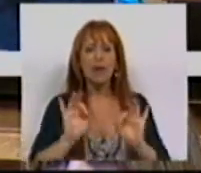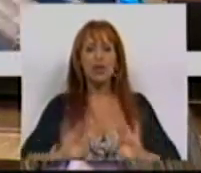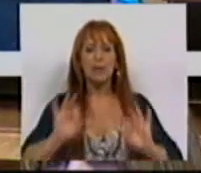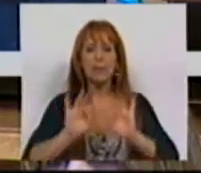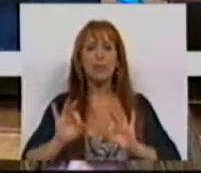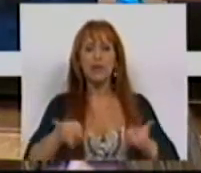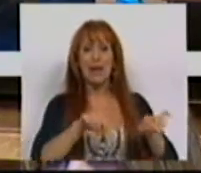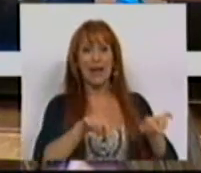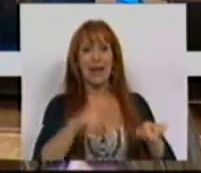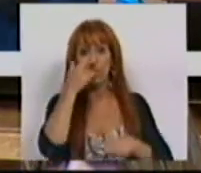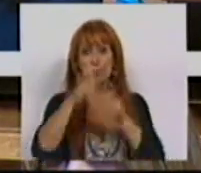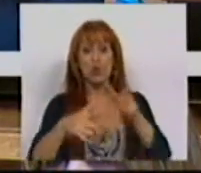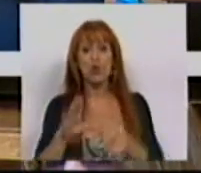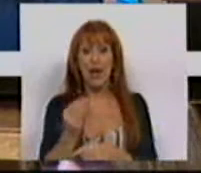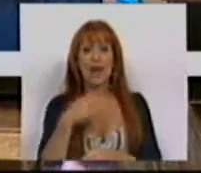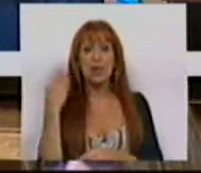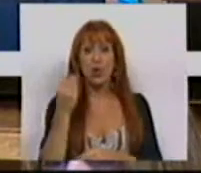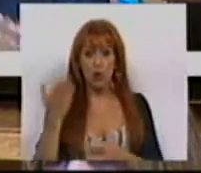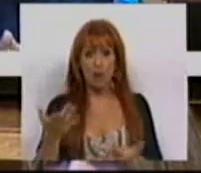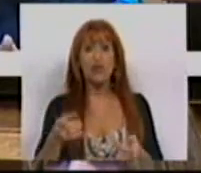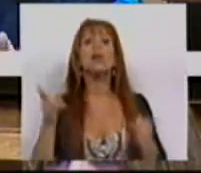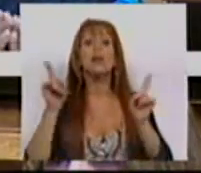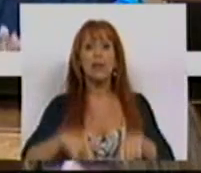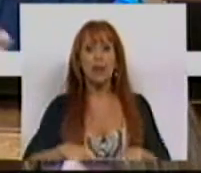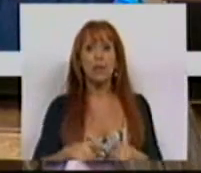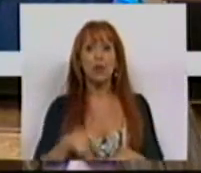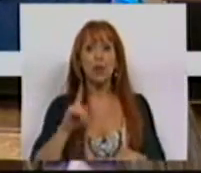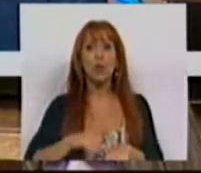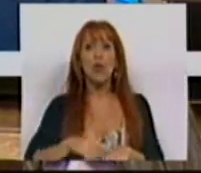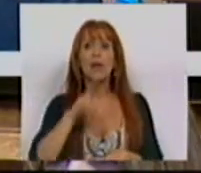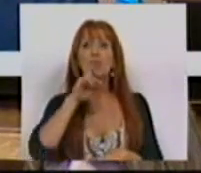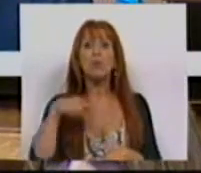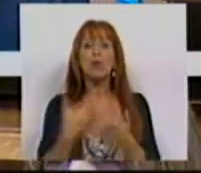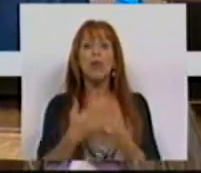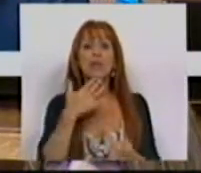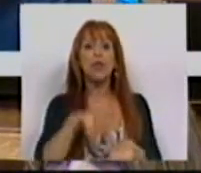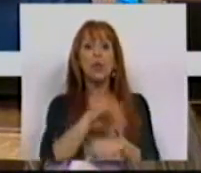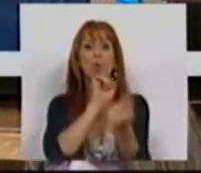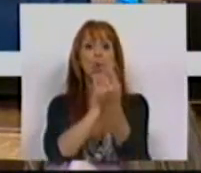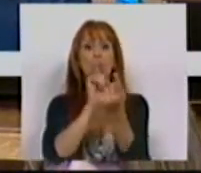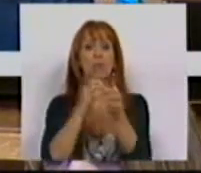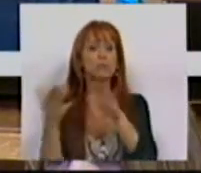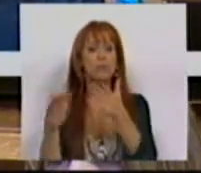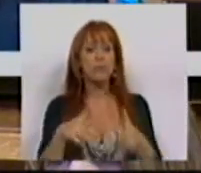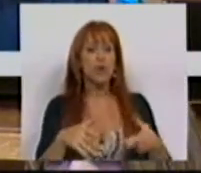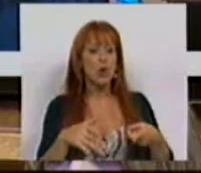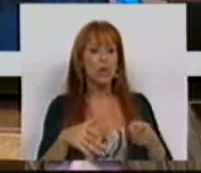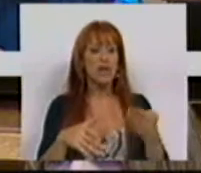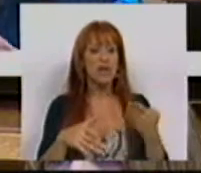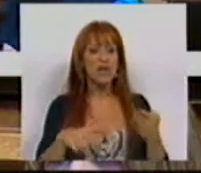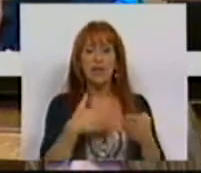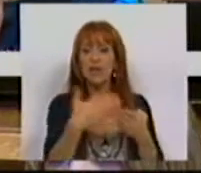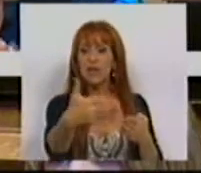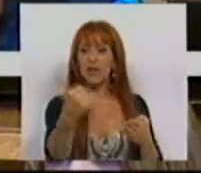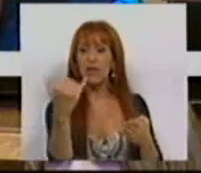estas pessoas, crianças e jovens e também o tempo de resposta a um pedido de consulta varia entre os 97 e